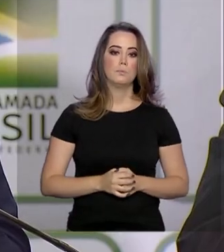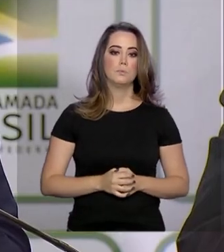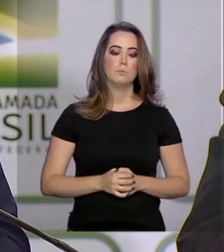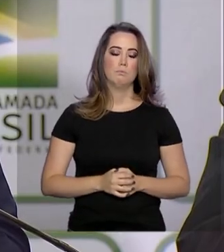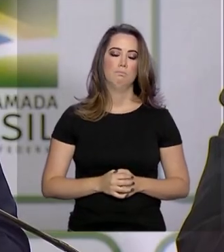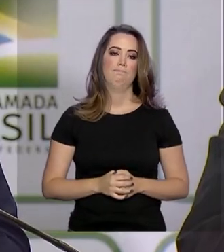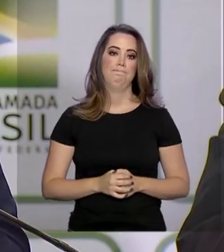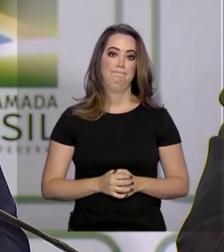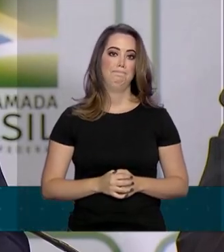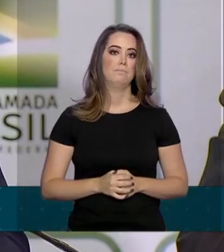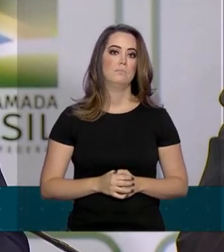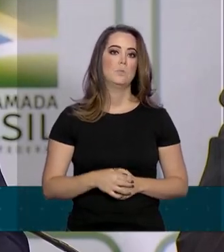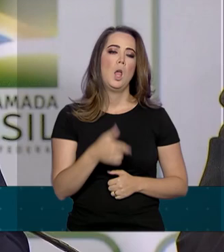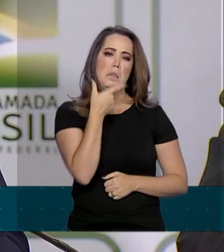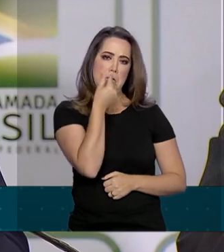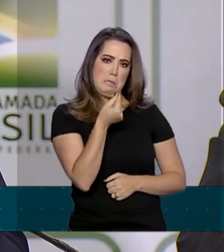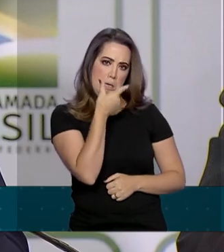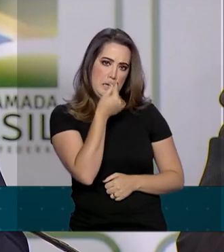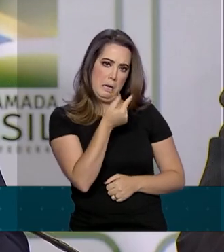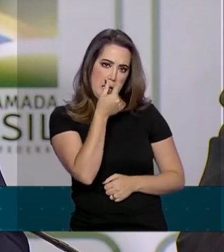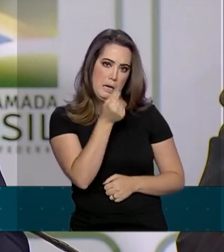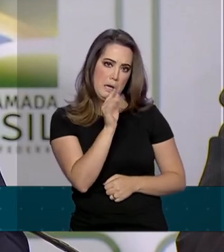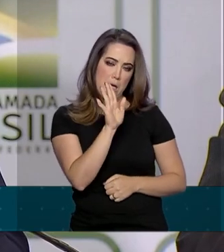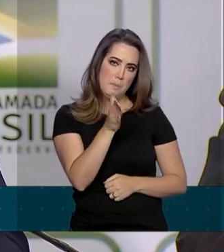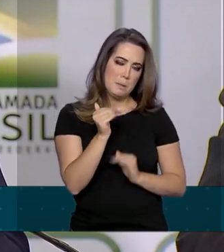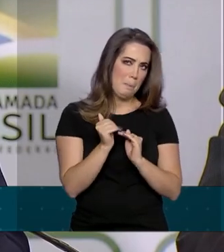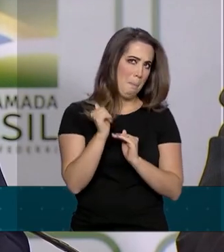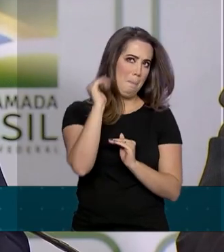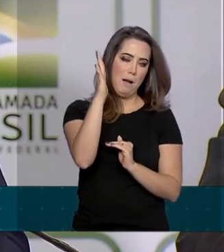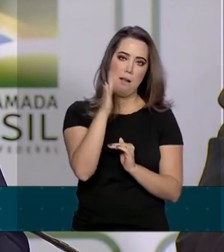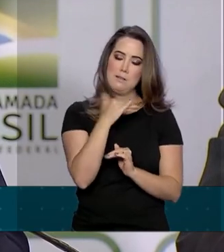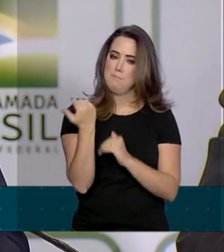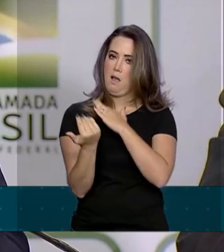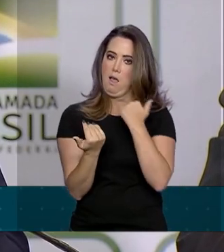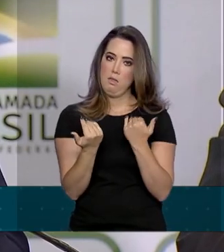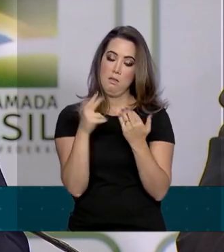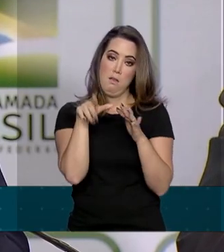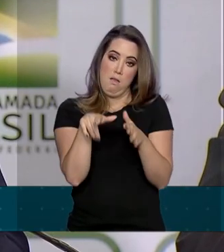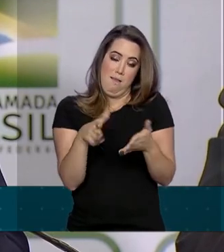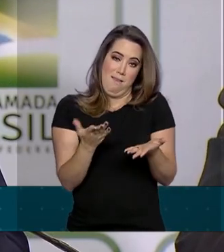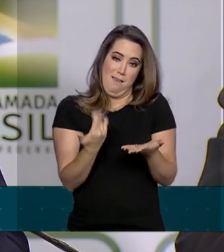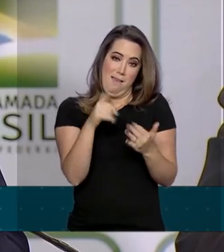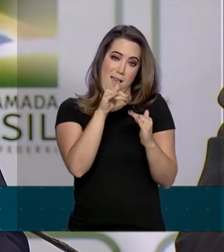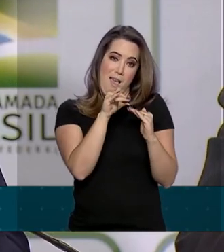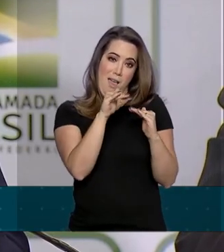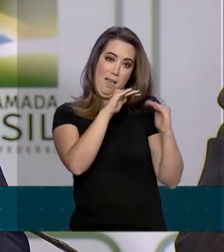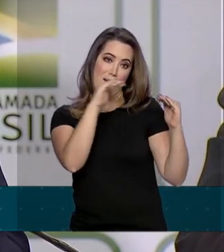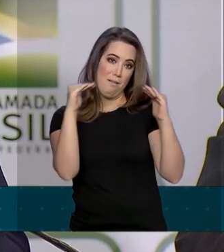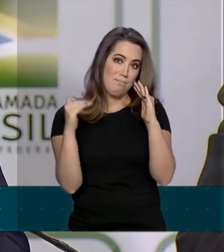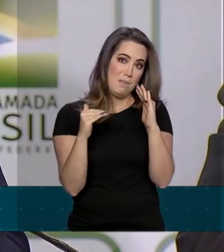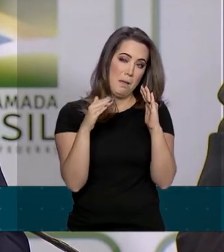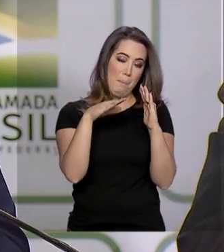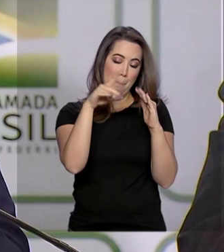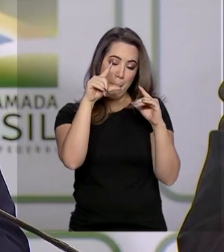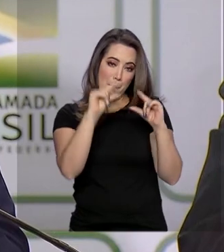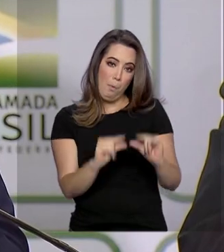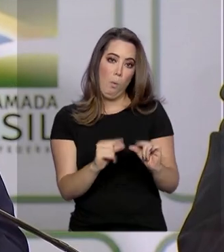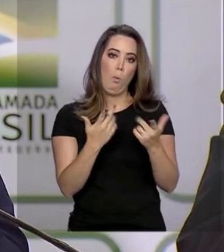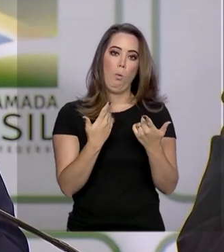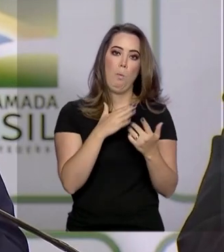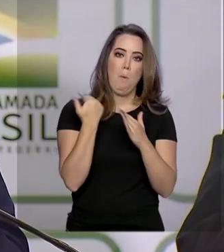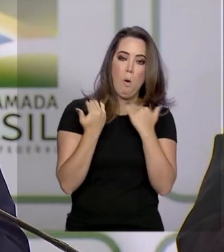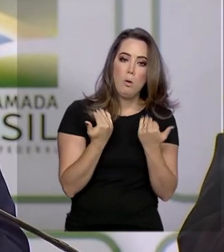Das gripes históricas com letalidade maior, ela se comporta bem a menor e ela tem uma